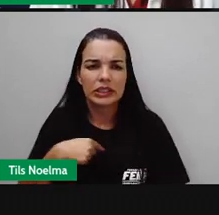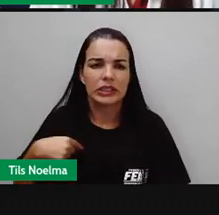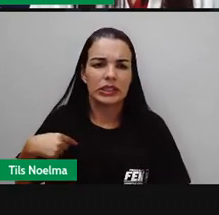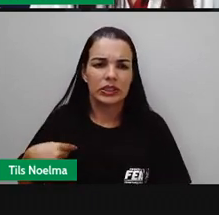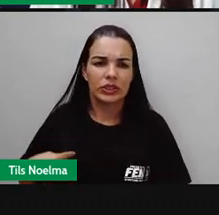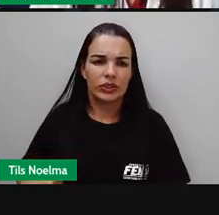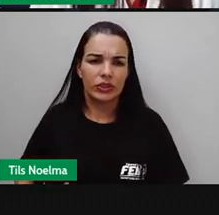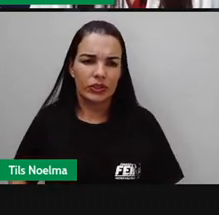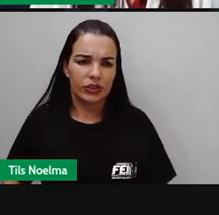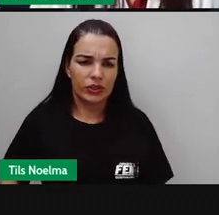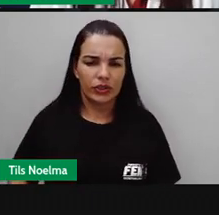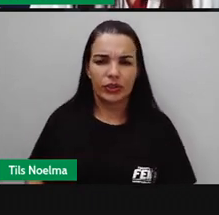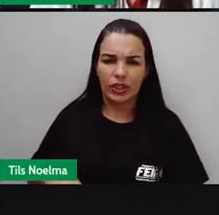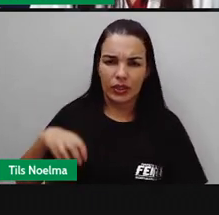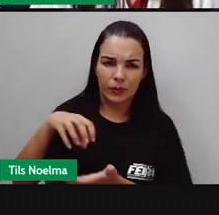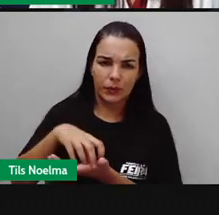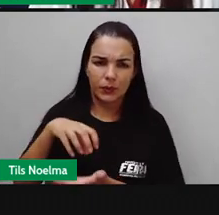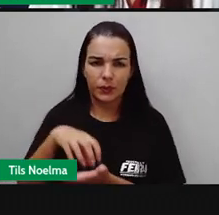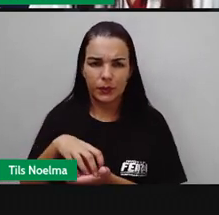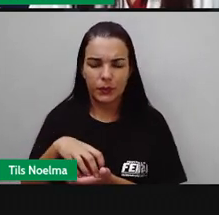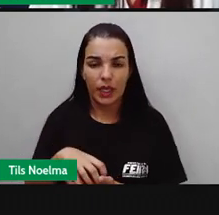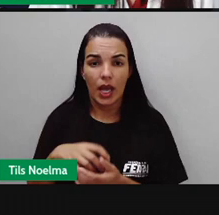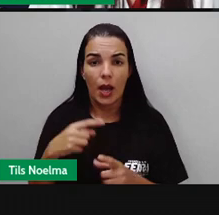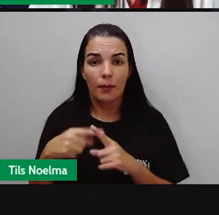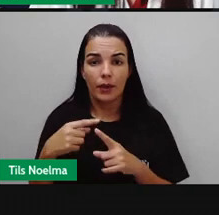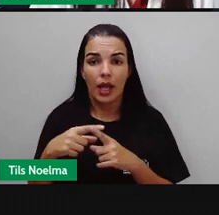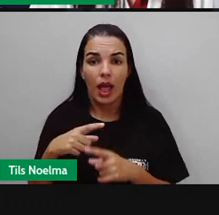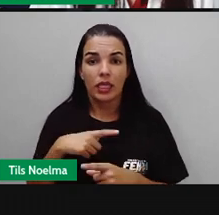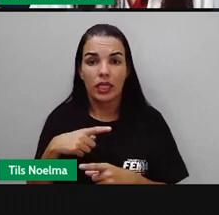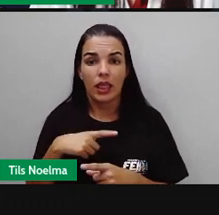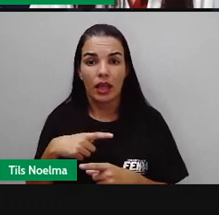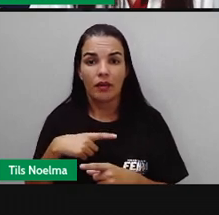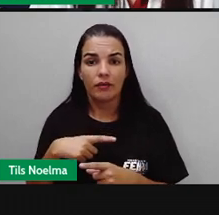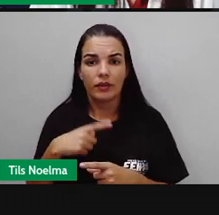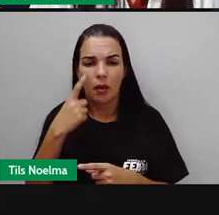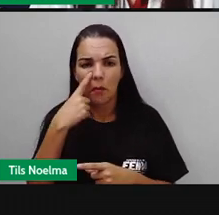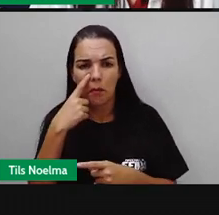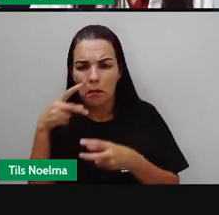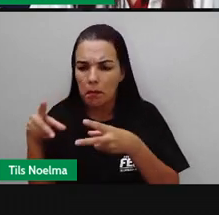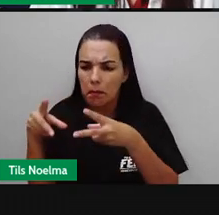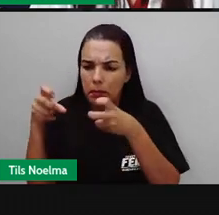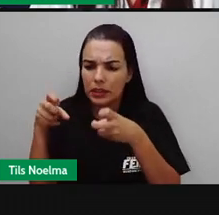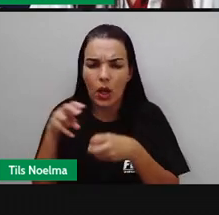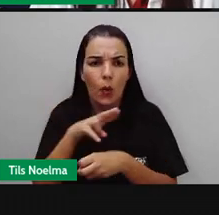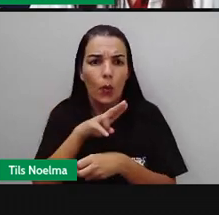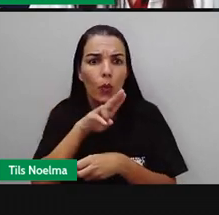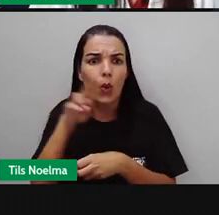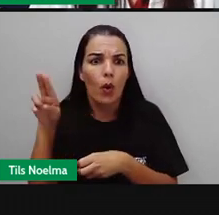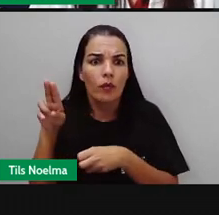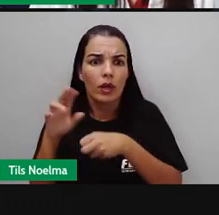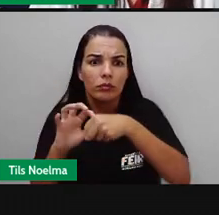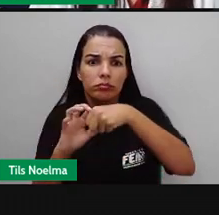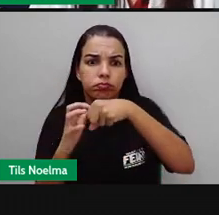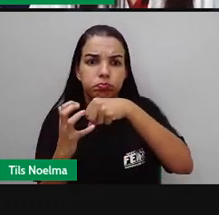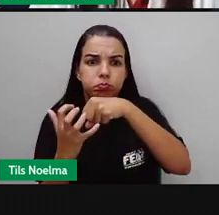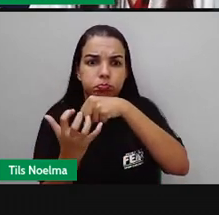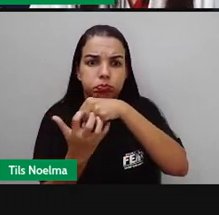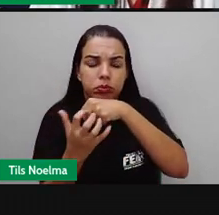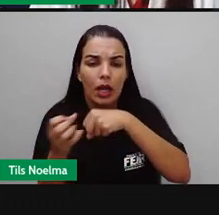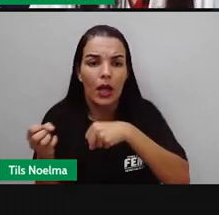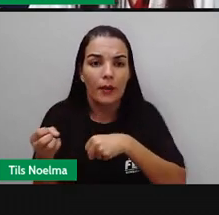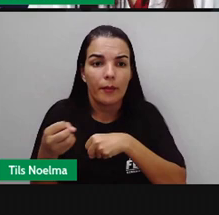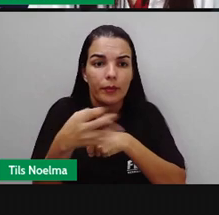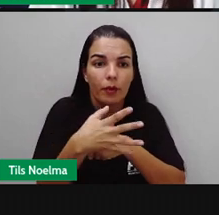China, né? Na região central da China. Onde houve a detecção de um novo coronavírus que ainda não